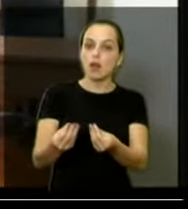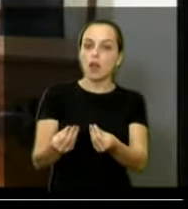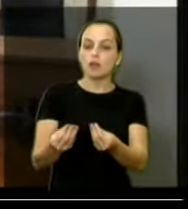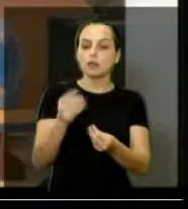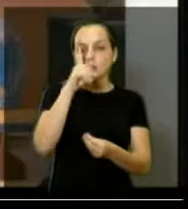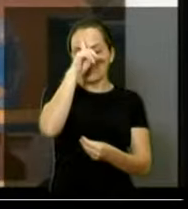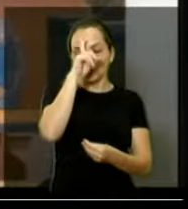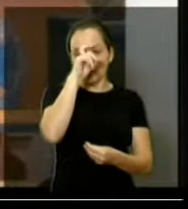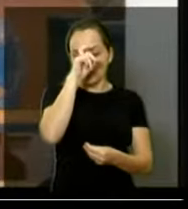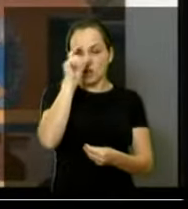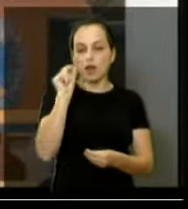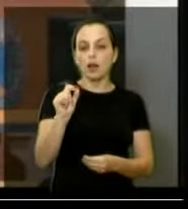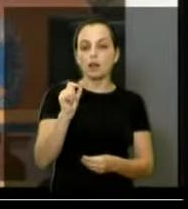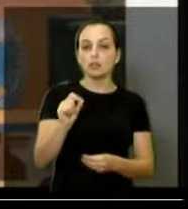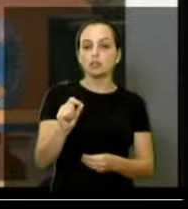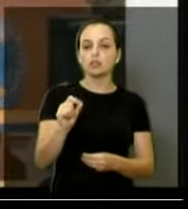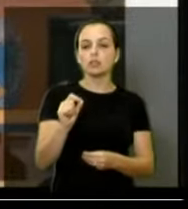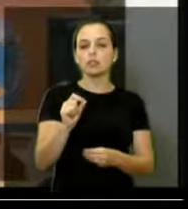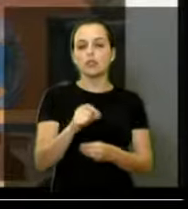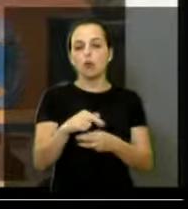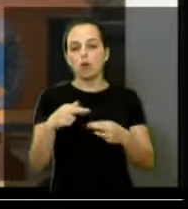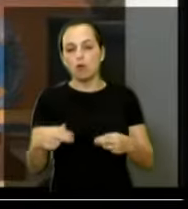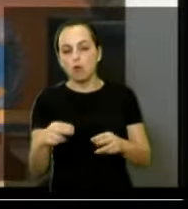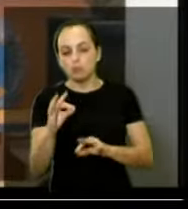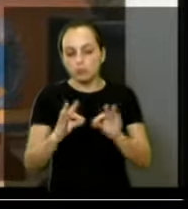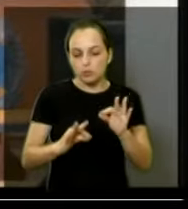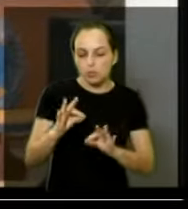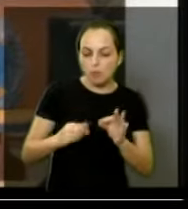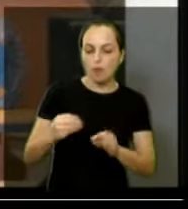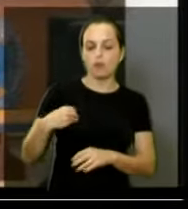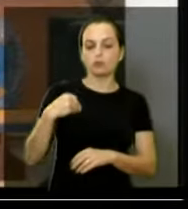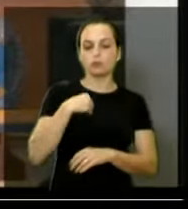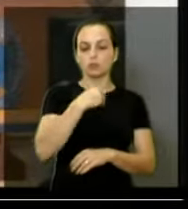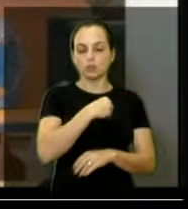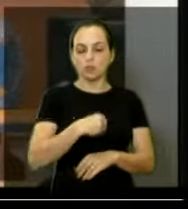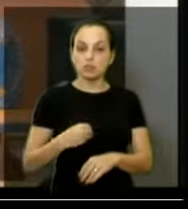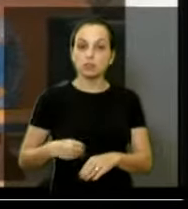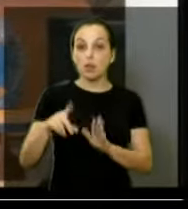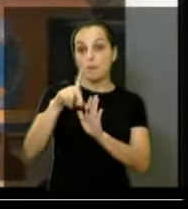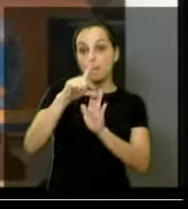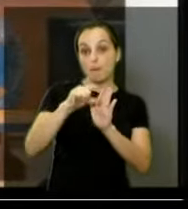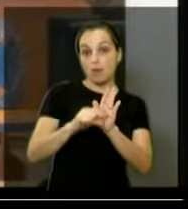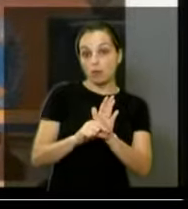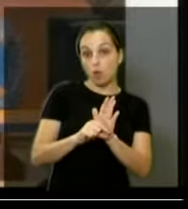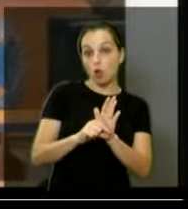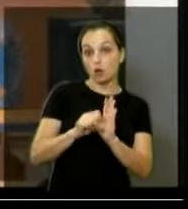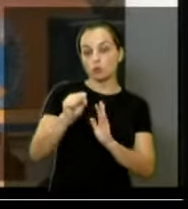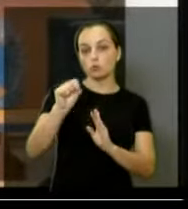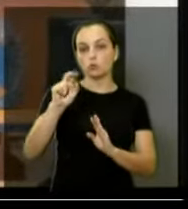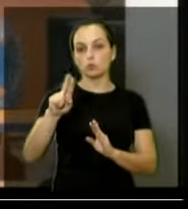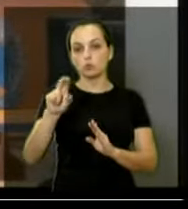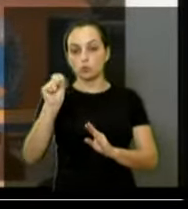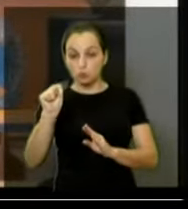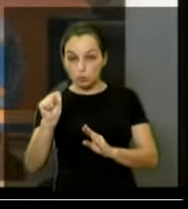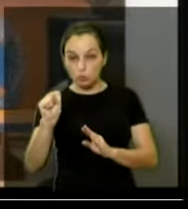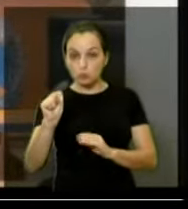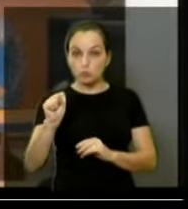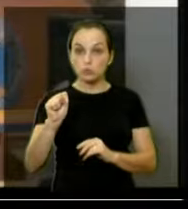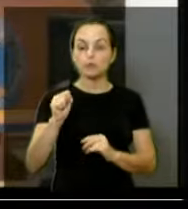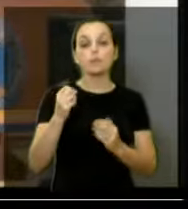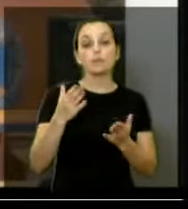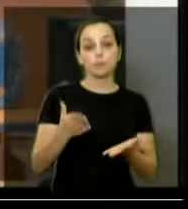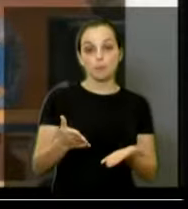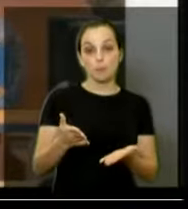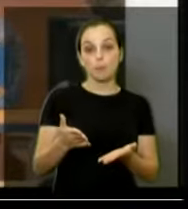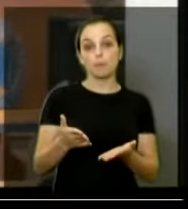hospitais, em alguns procedimentos, em alguns exames, ela é menor do que a tabela do SUS. Então,